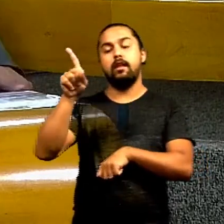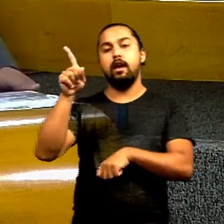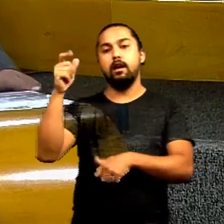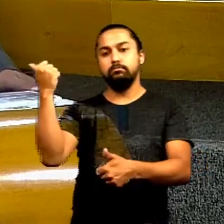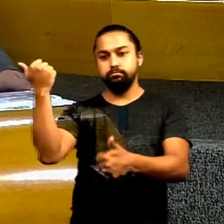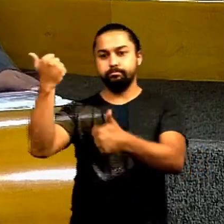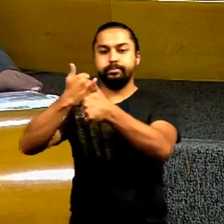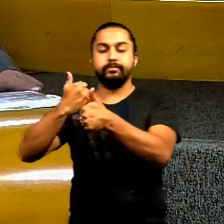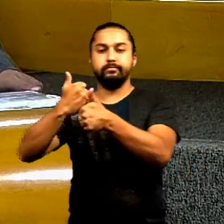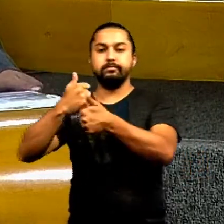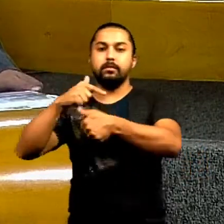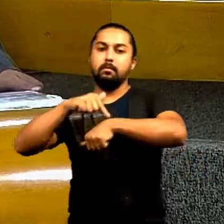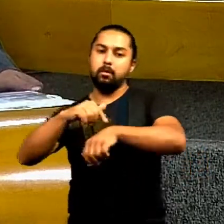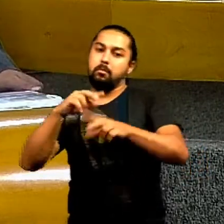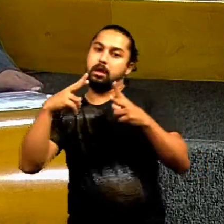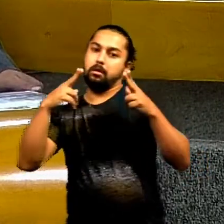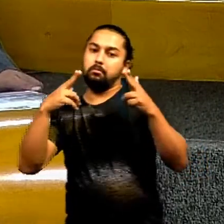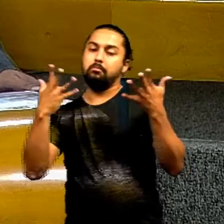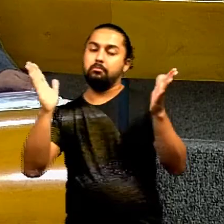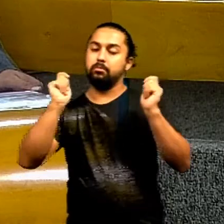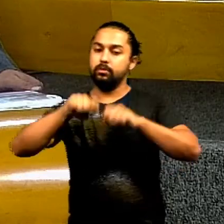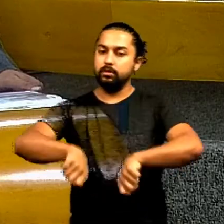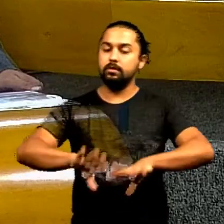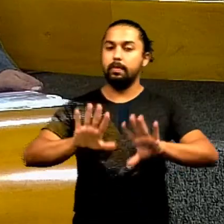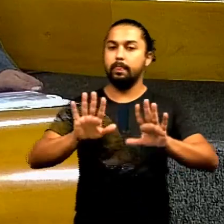vai assumir o mandato durante um determinado tempo